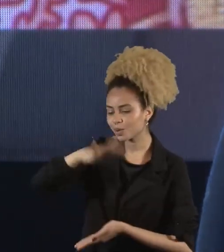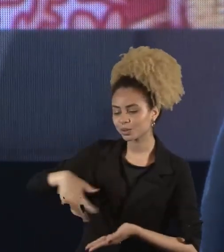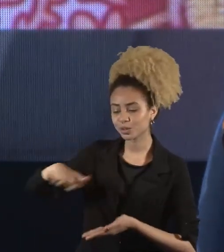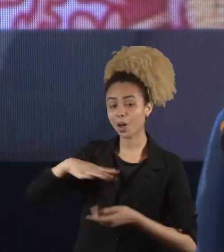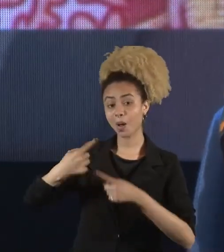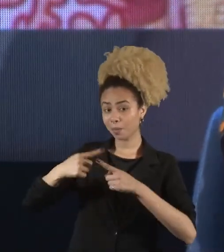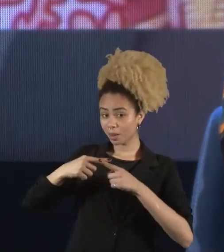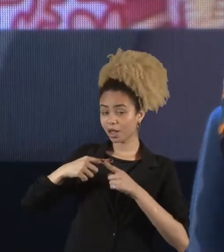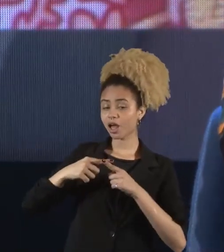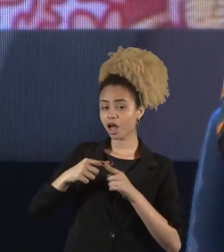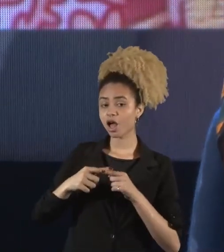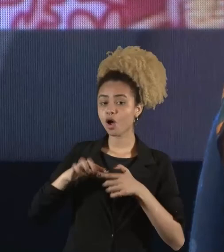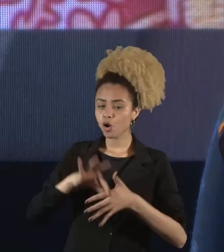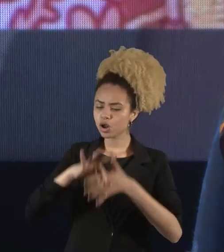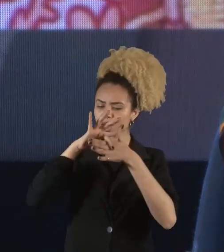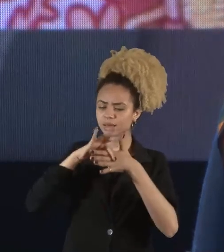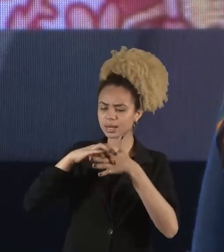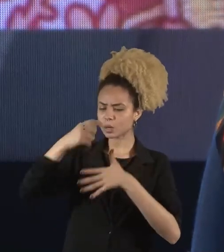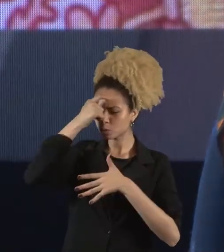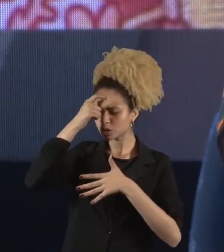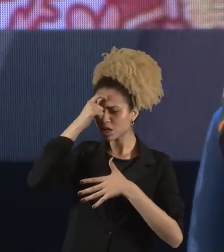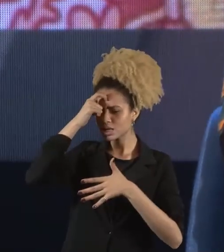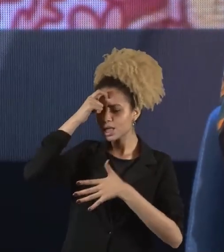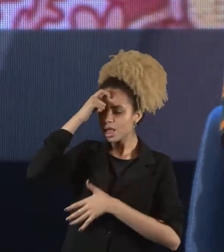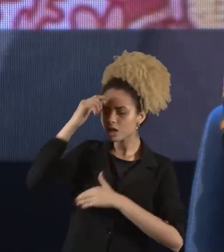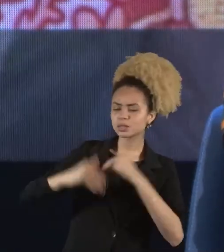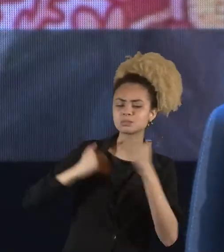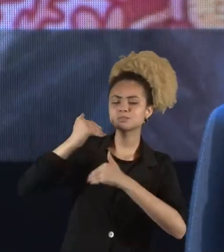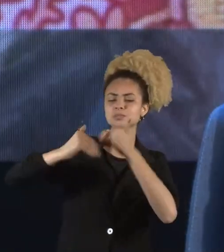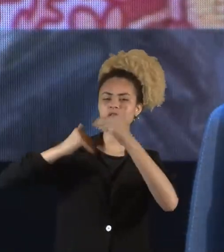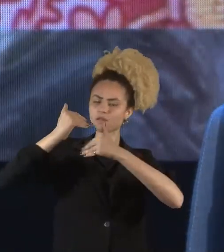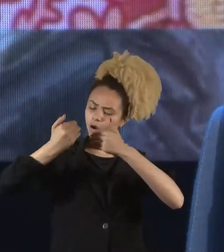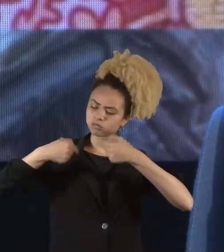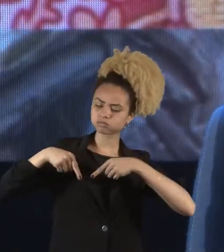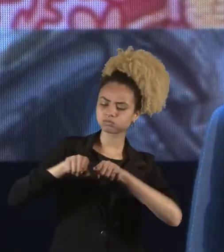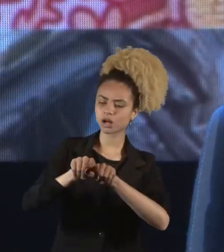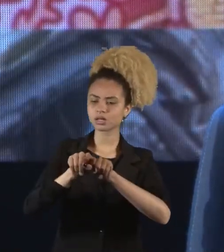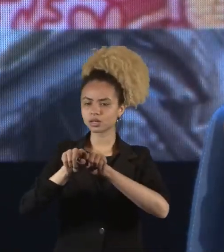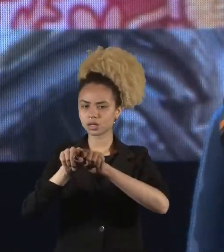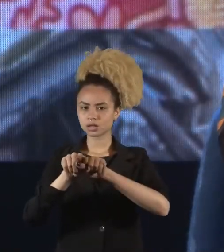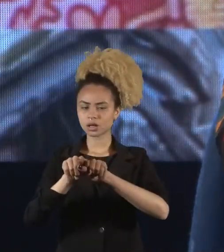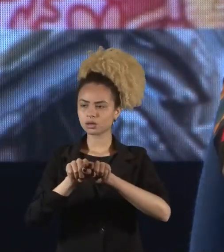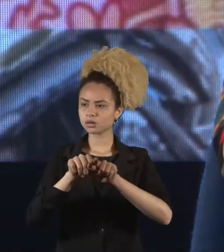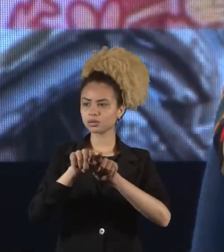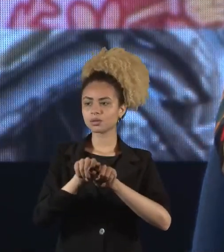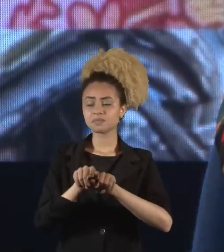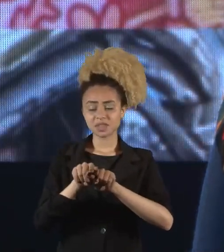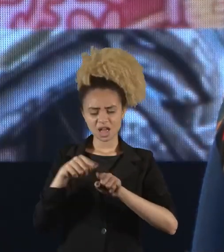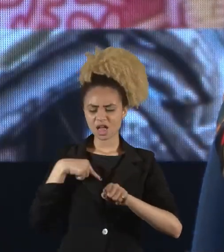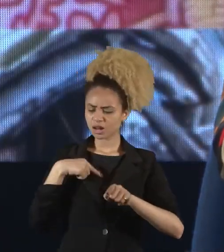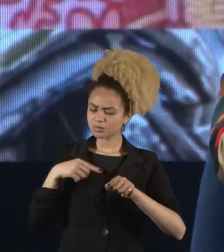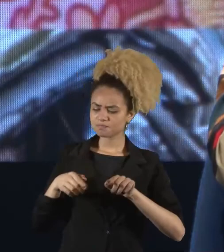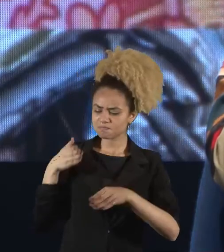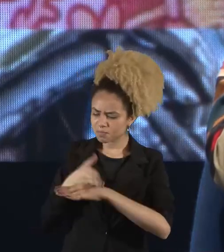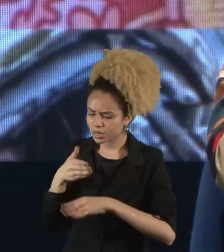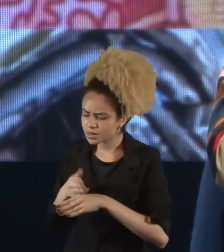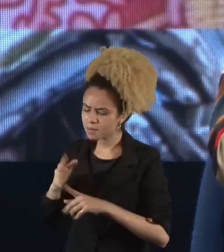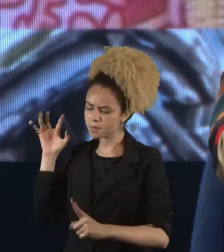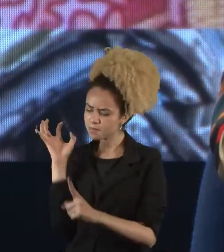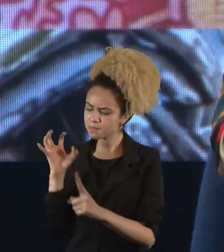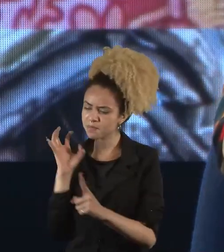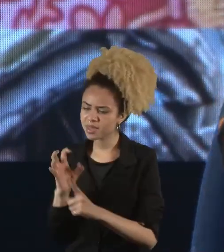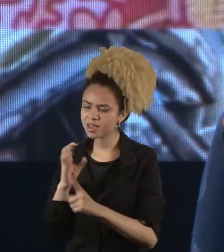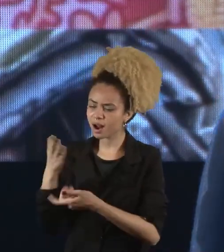Porque o líder consciente é o líder que se desenvolve em comunhão com os seus liderados. Ele é o líder que engaja, que inspira,